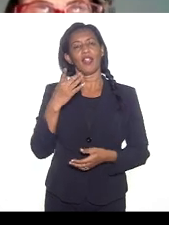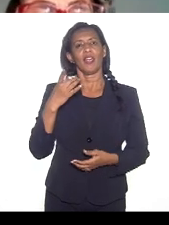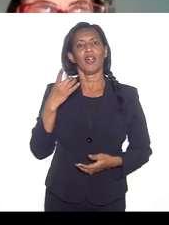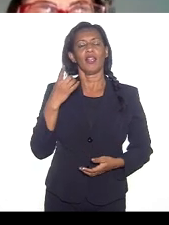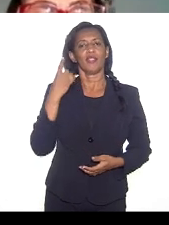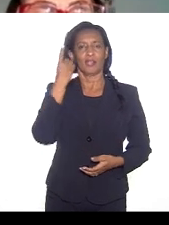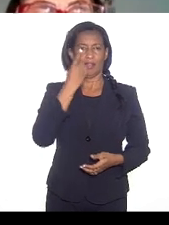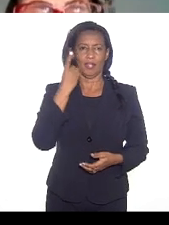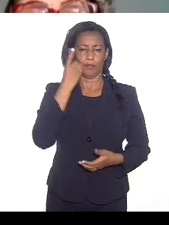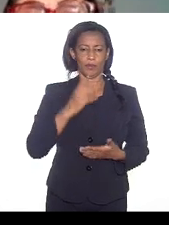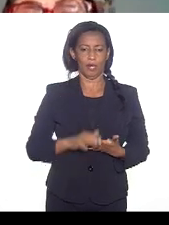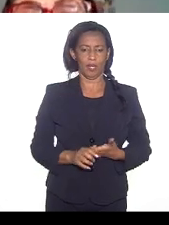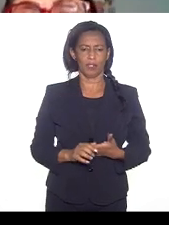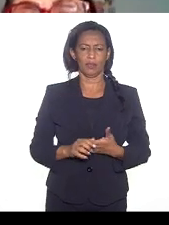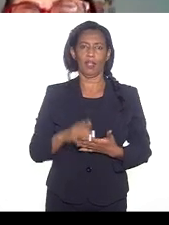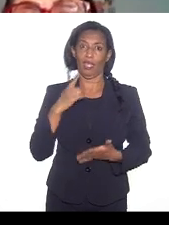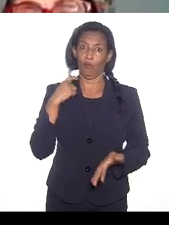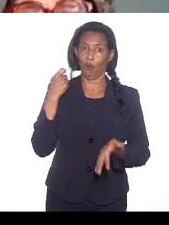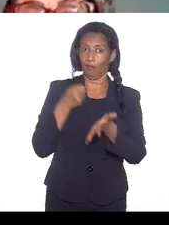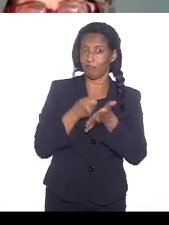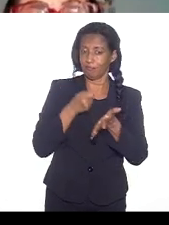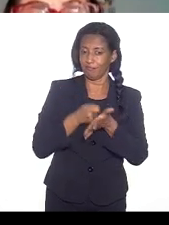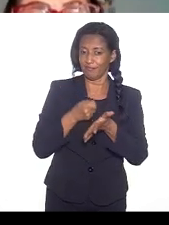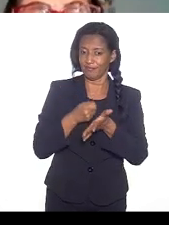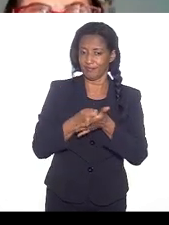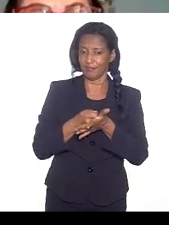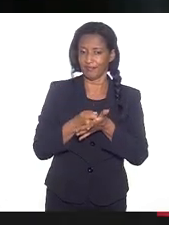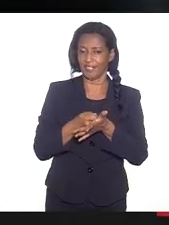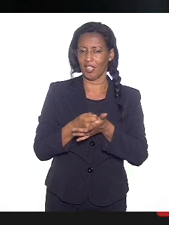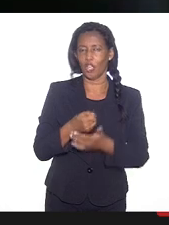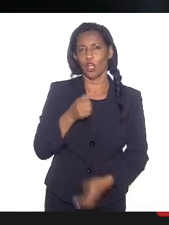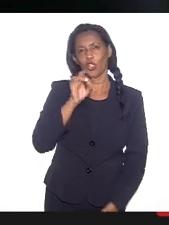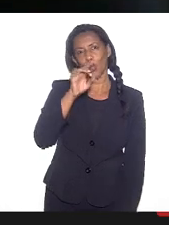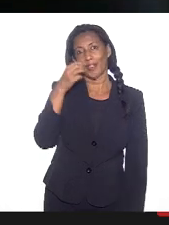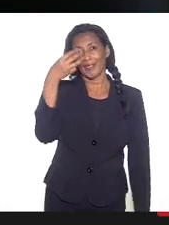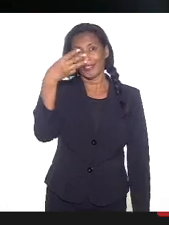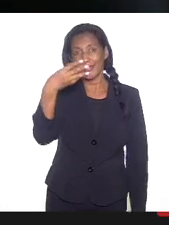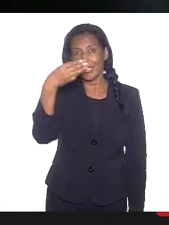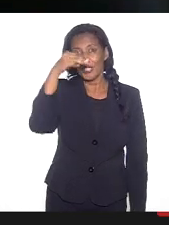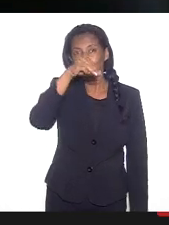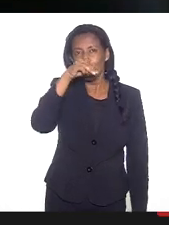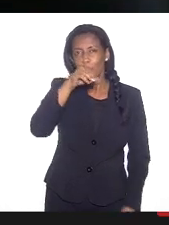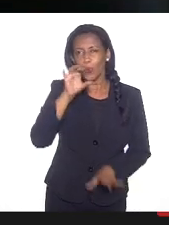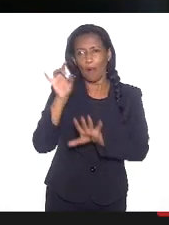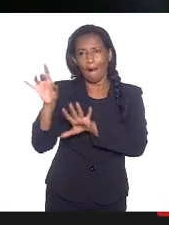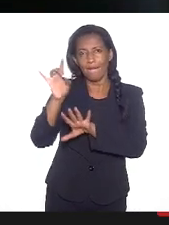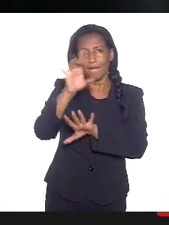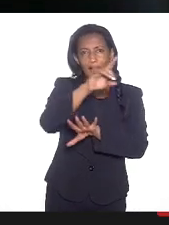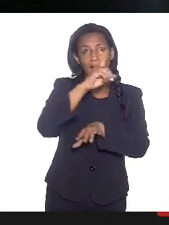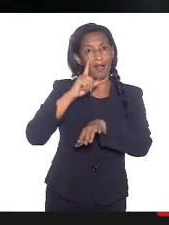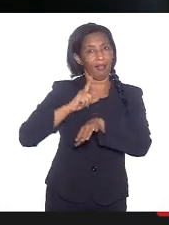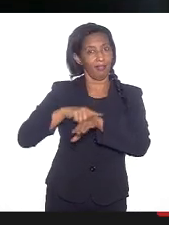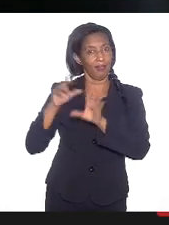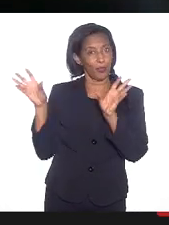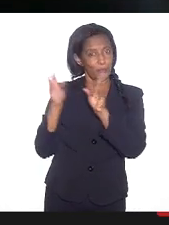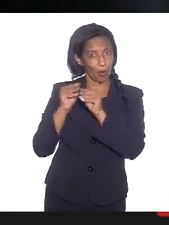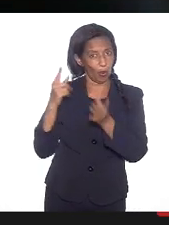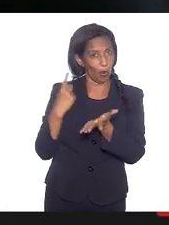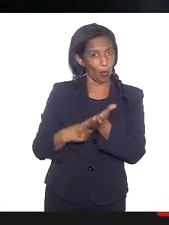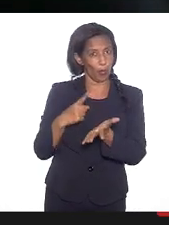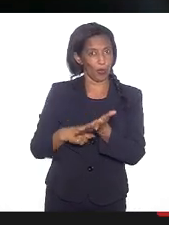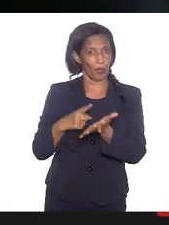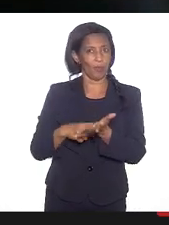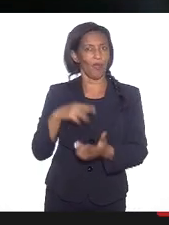e aí vou ser um pouco mais rígida, concedendo três minutos para cada um em razão do nosso outro compromisso.